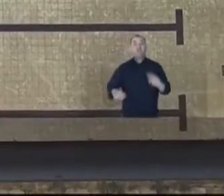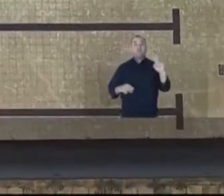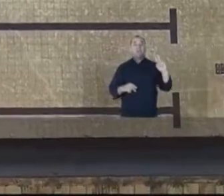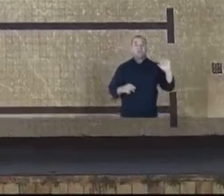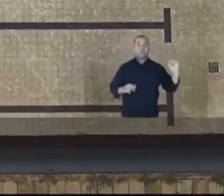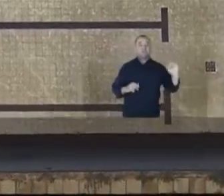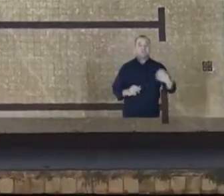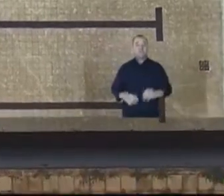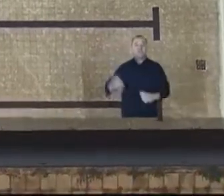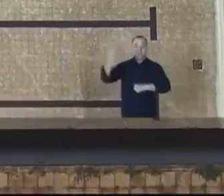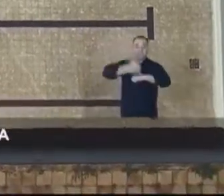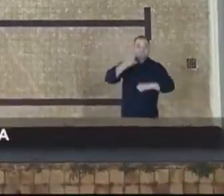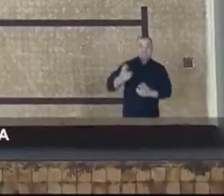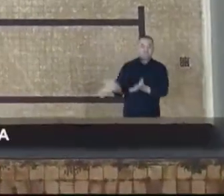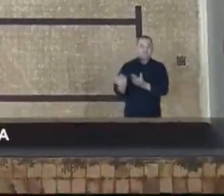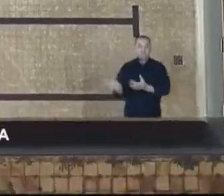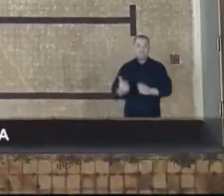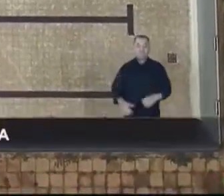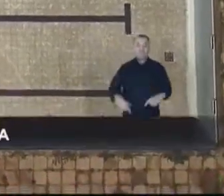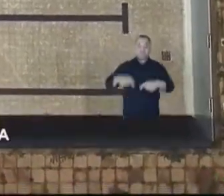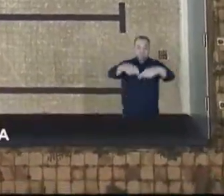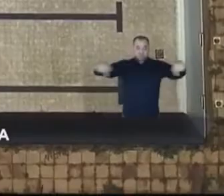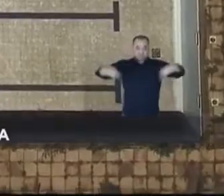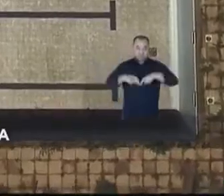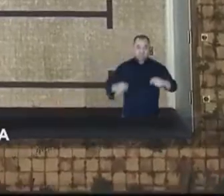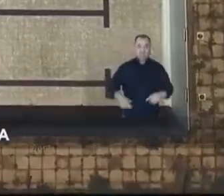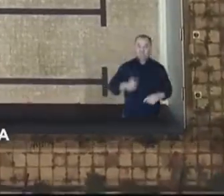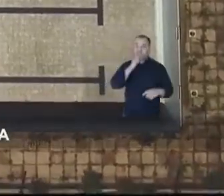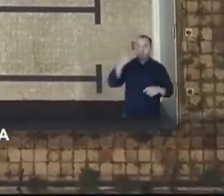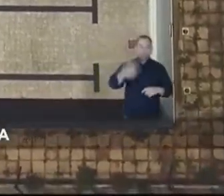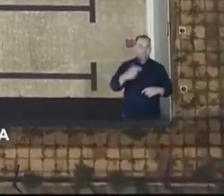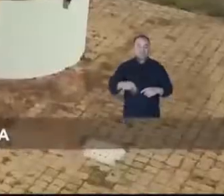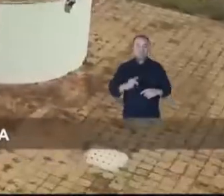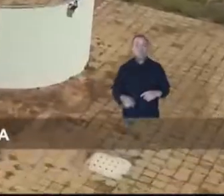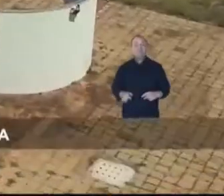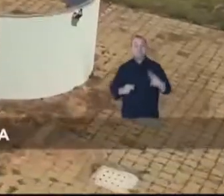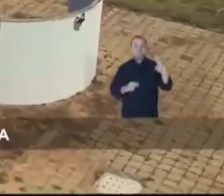Olha o descaso aqui na Vila Operária. Centro da Juventude. A piscina está seca.